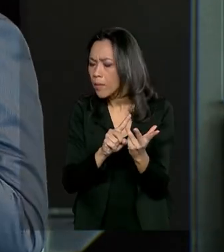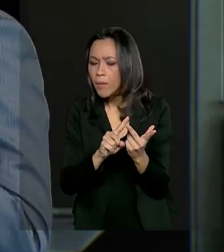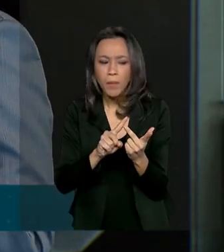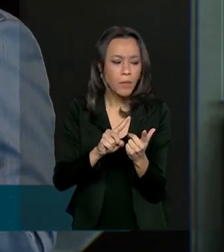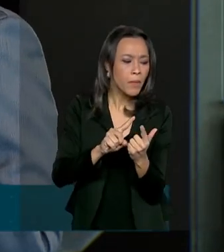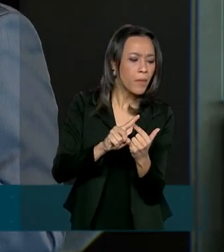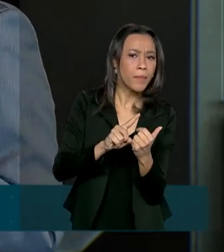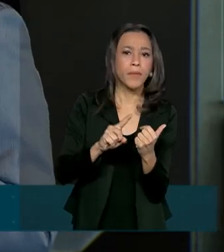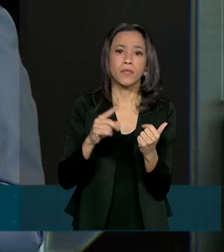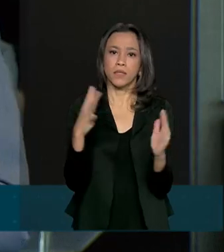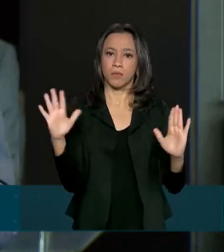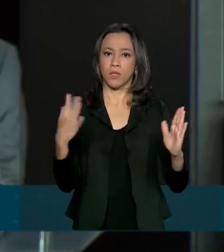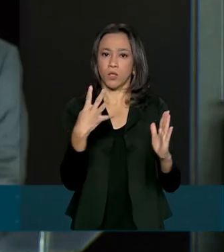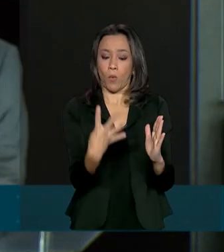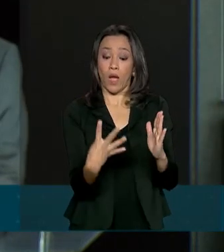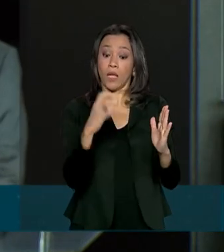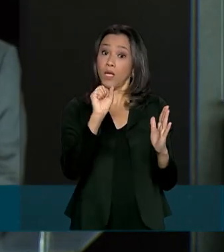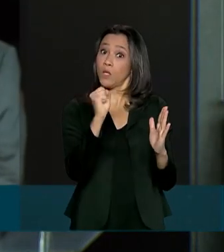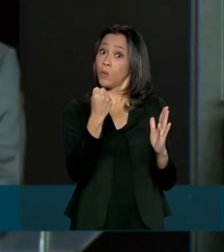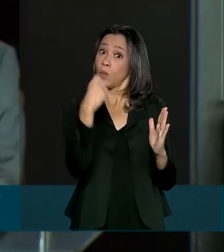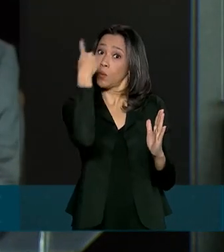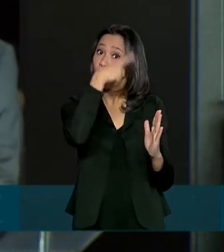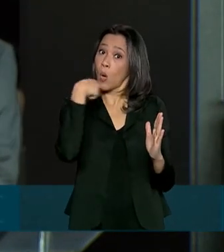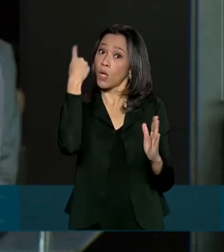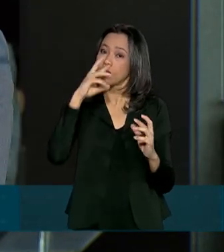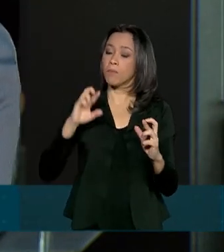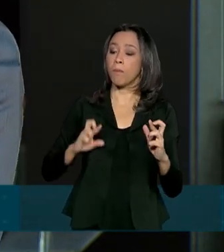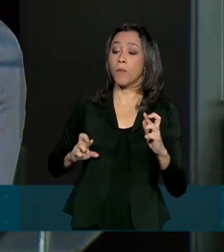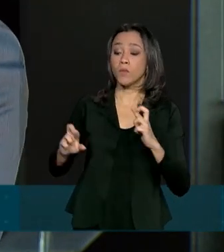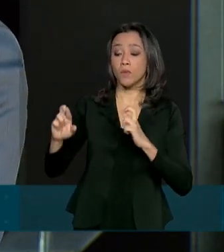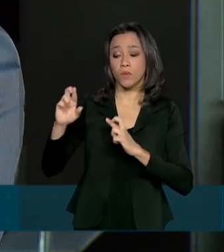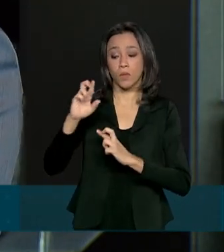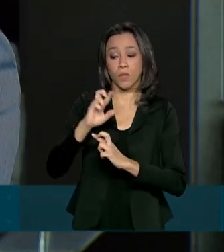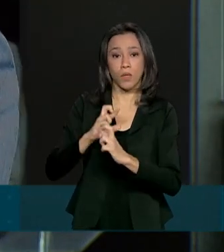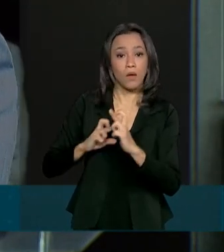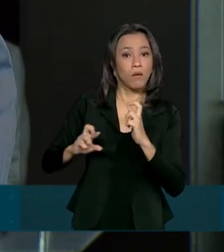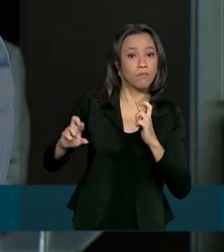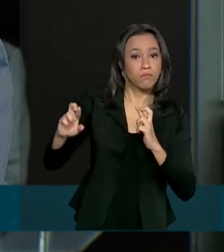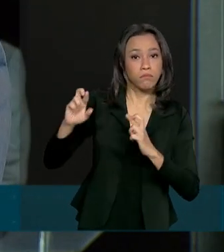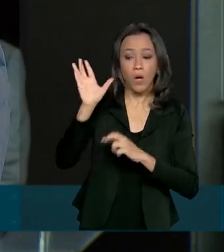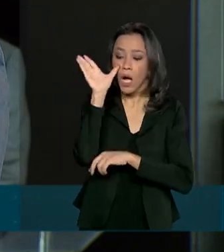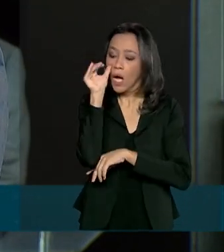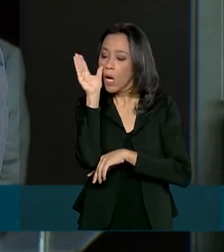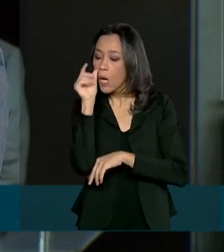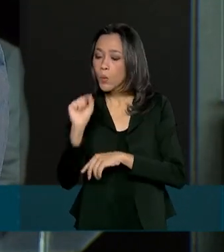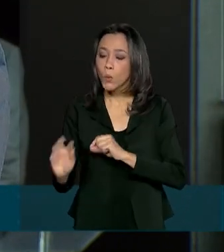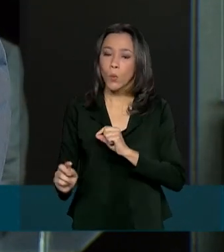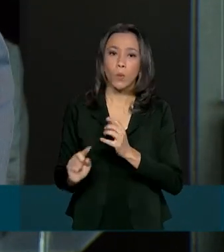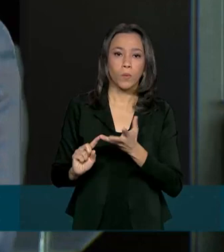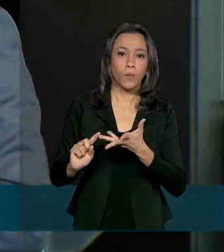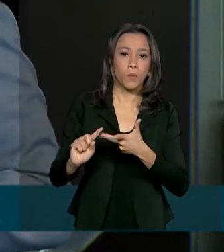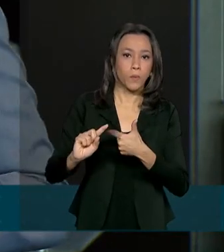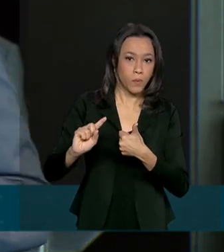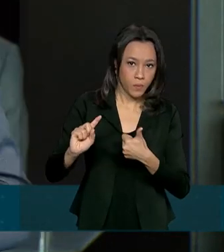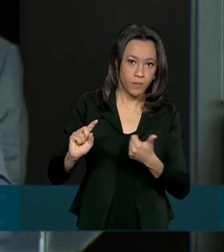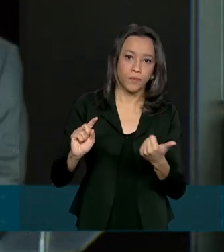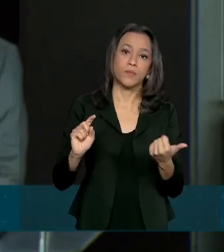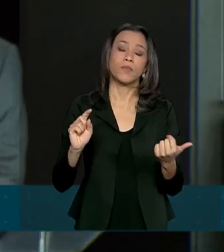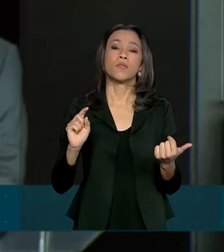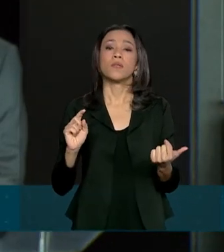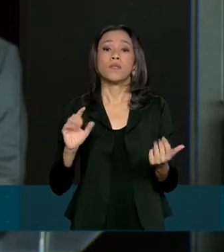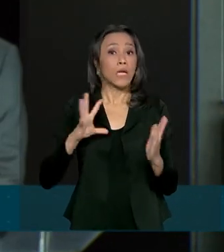48 horas deve haver um monitoramento da situação e caso